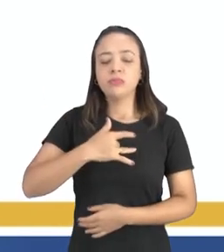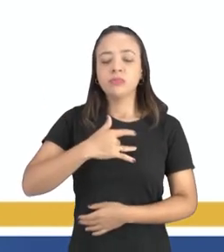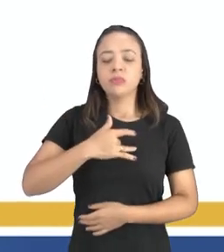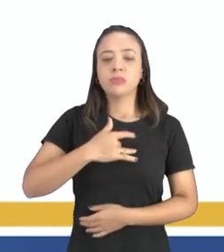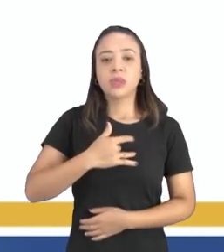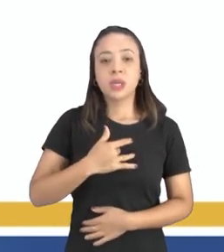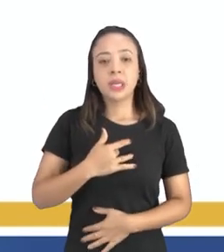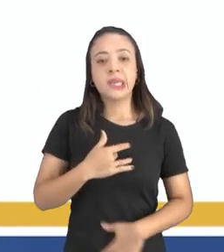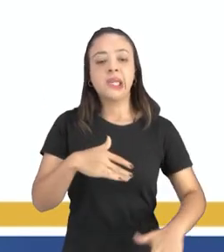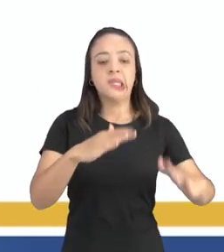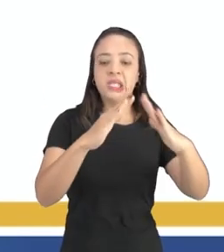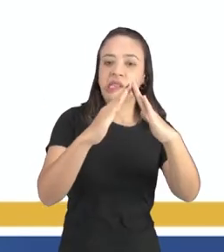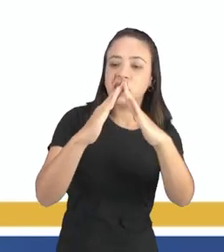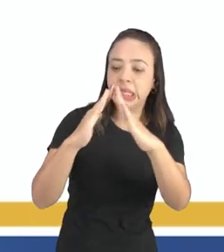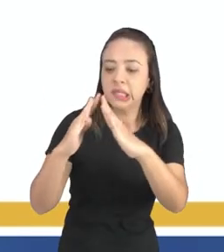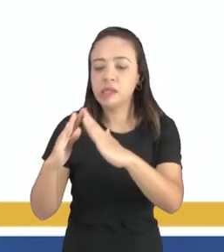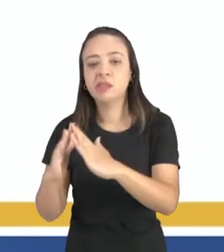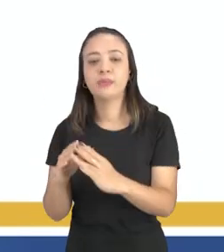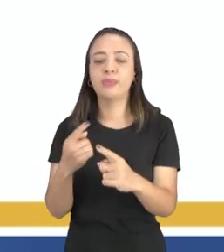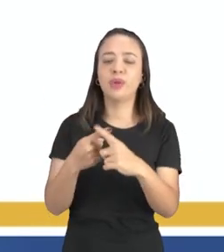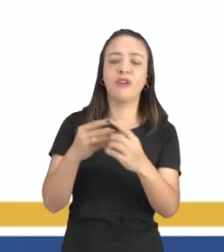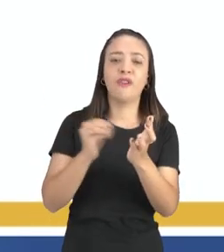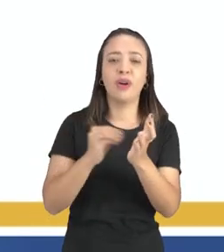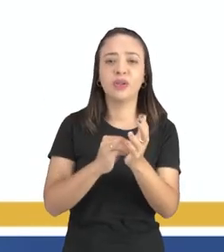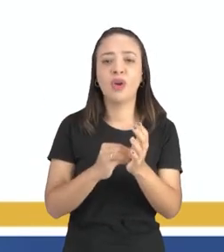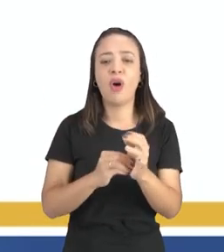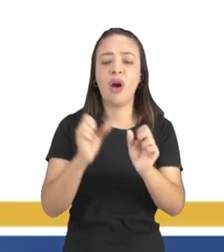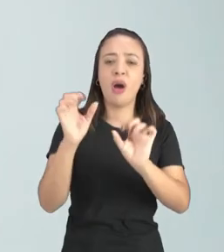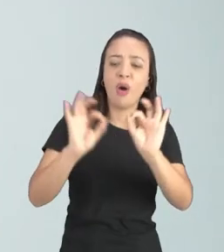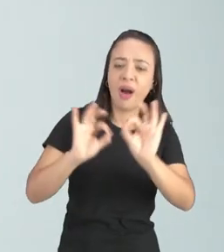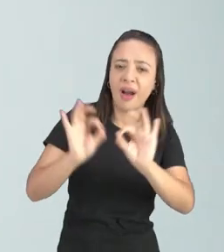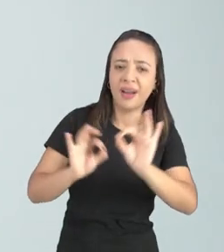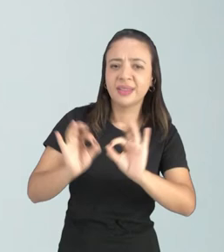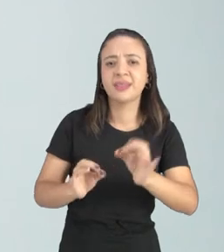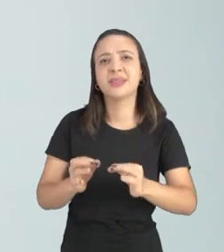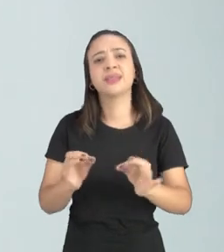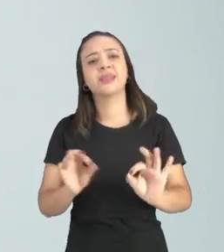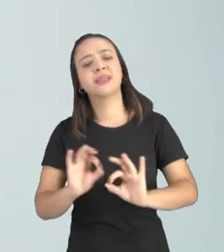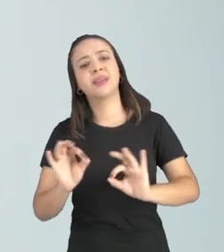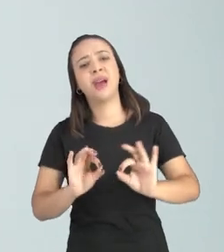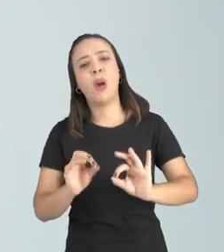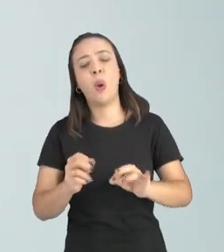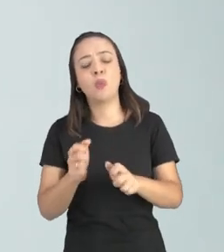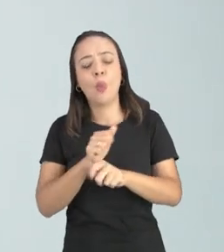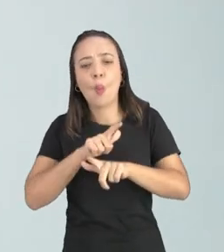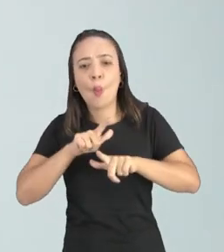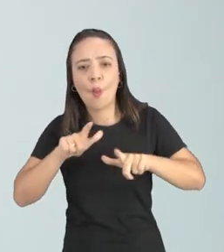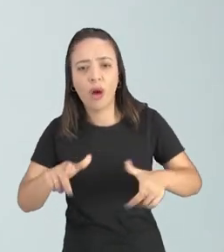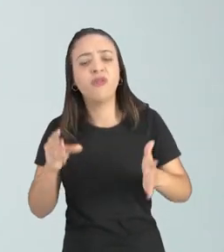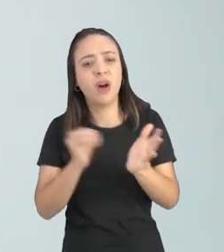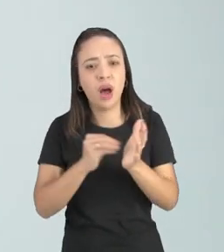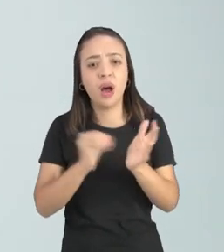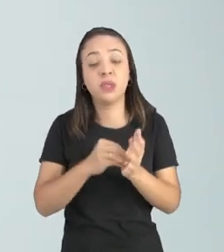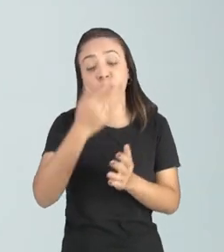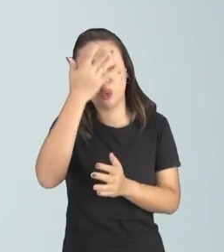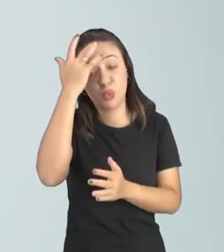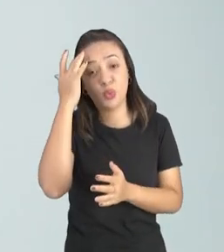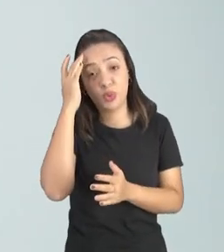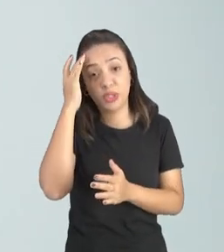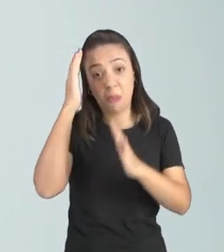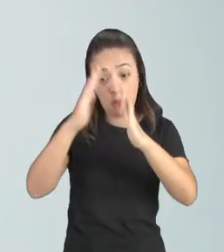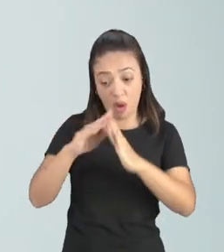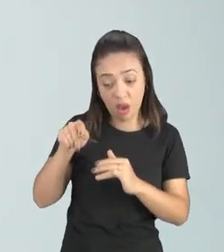por falta de saneamento básico volta de estruturas foto de um acolhimento foto informação as pessoas que habitam ali são pessoas